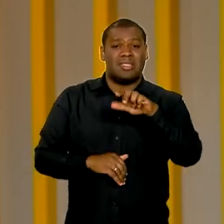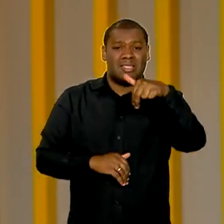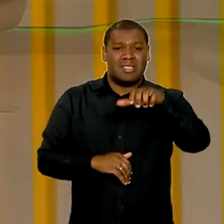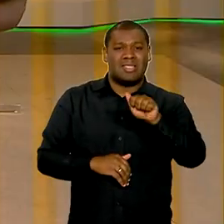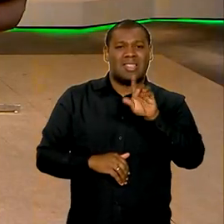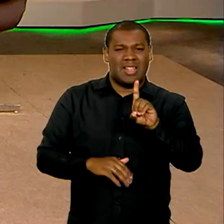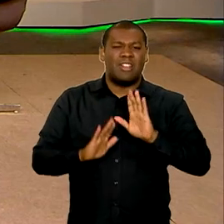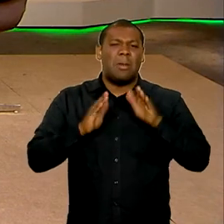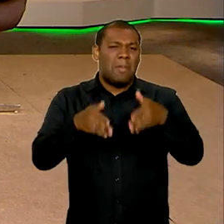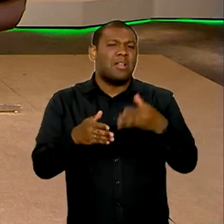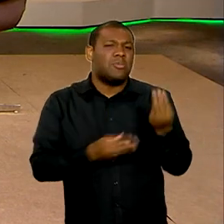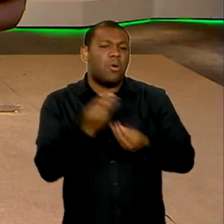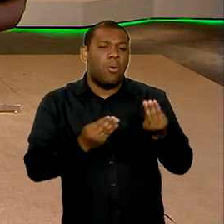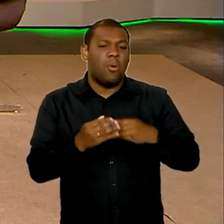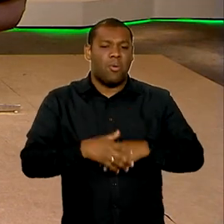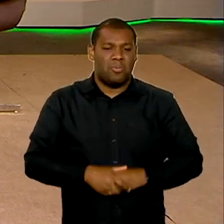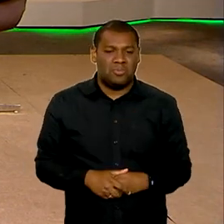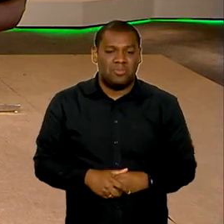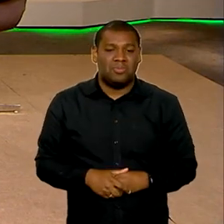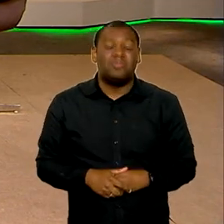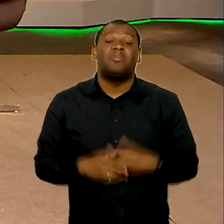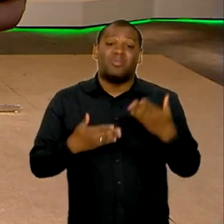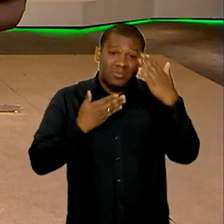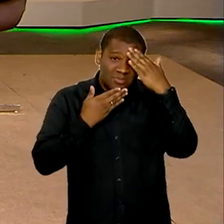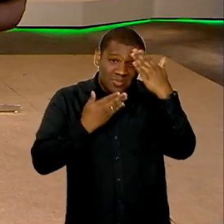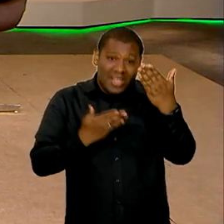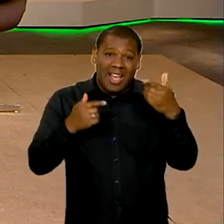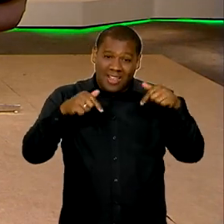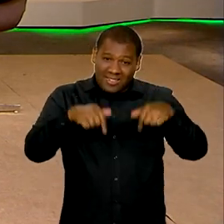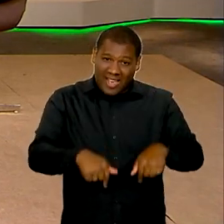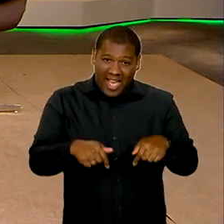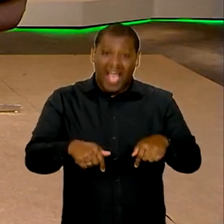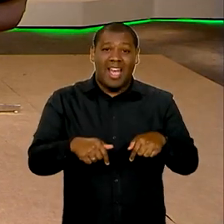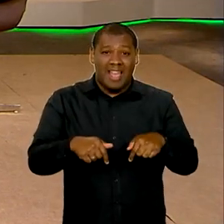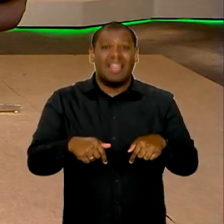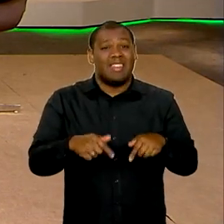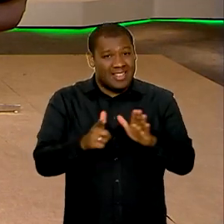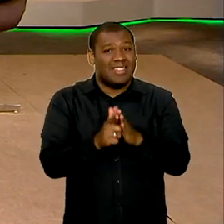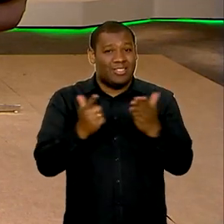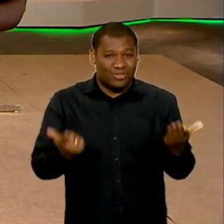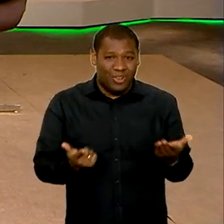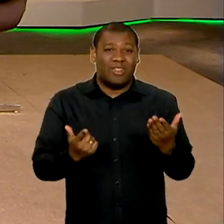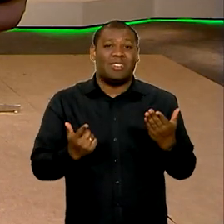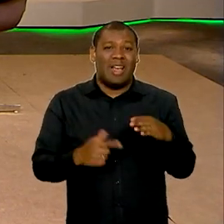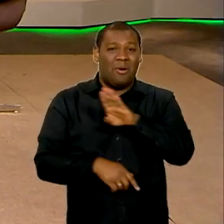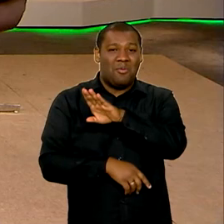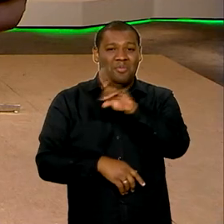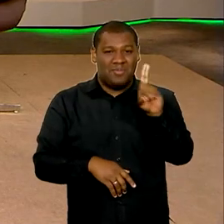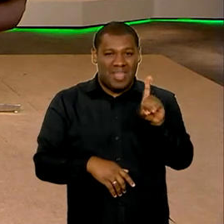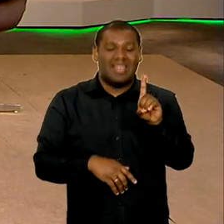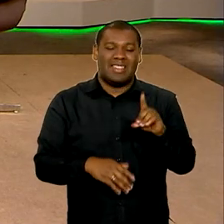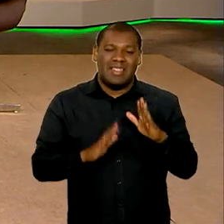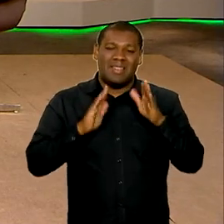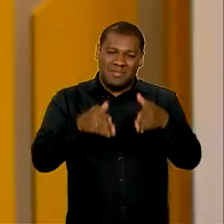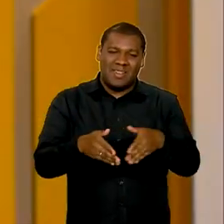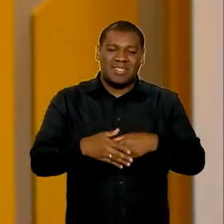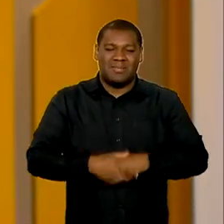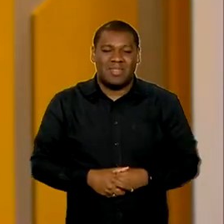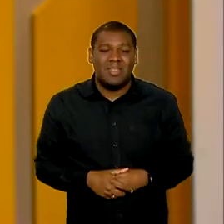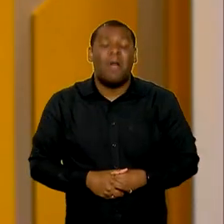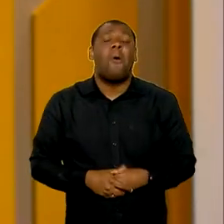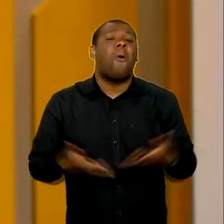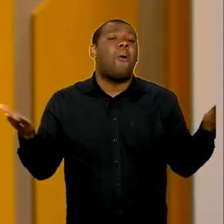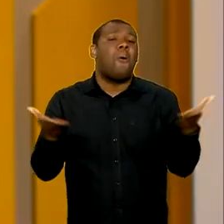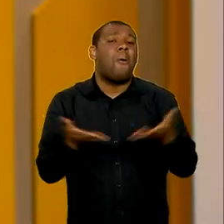foi. Armin Brown, muito obrigado pela sua presença aqui no Brasil em Dia. Obrigado, boa noite. Olha, eu gostaria de conversar com você, a